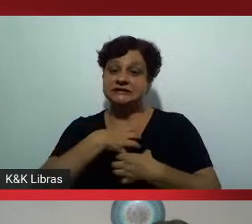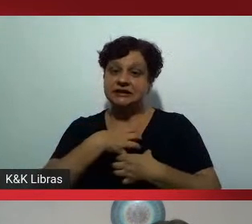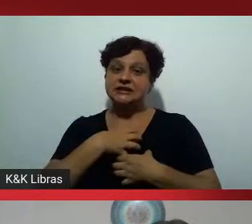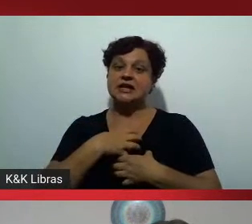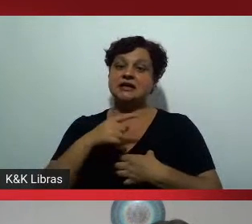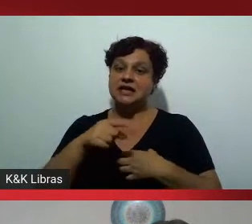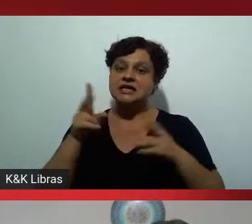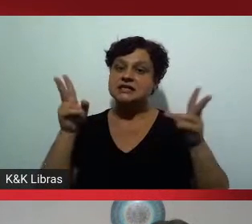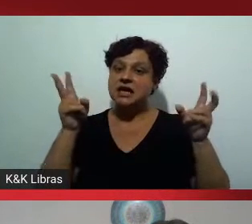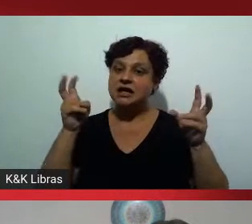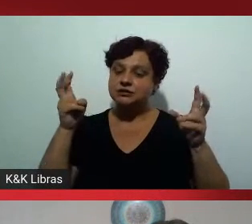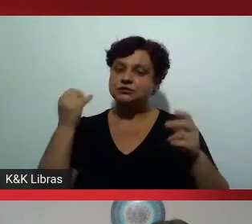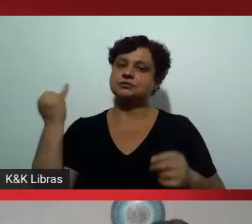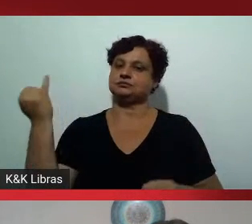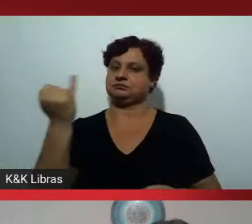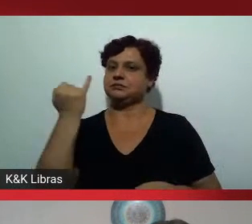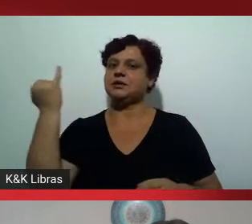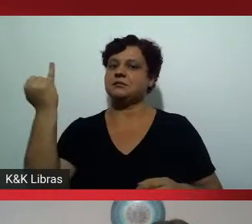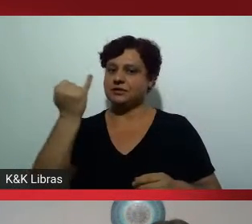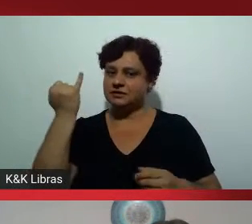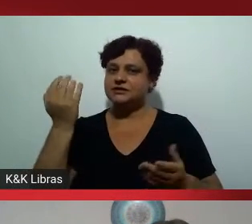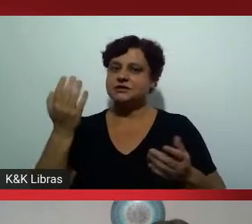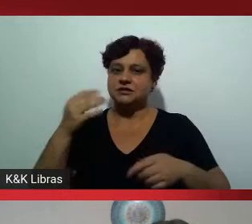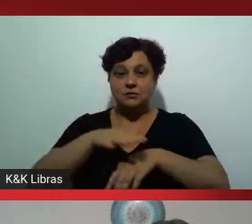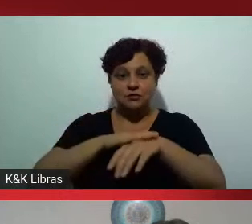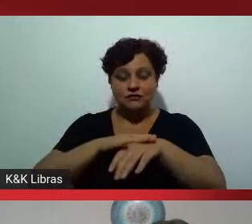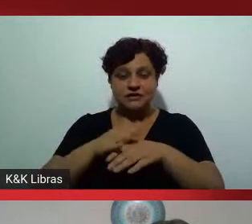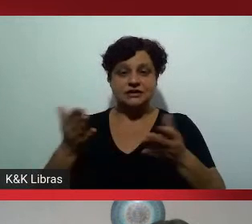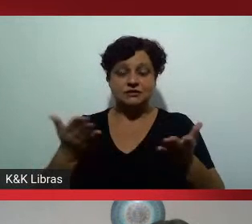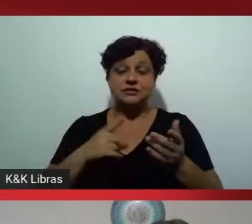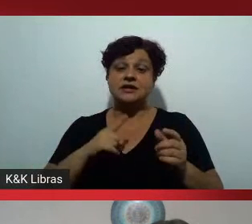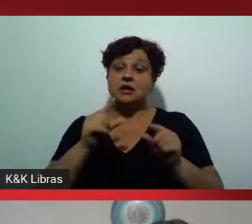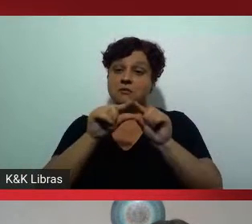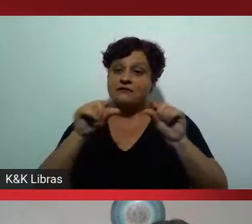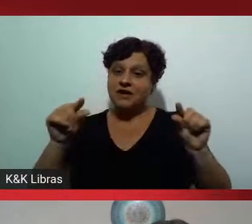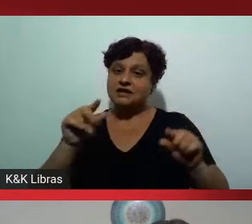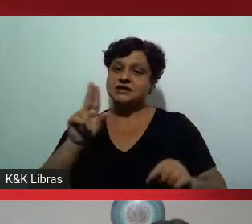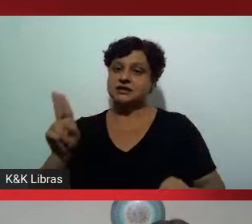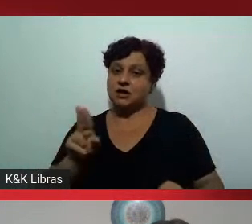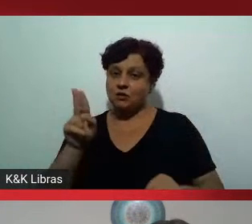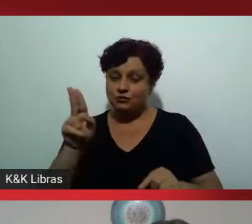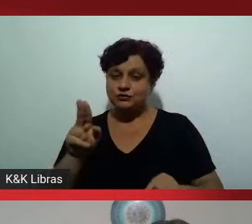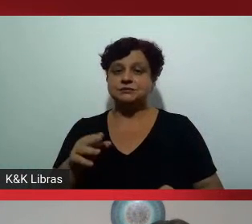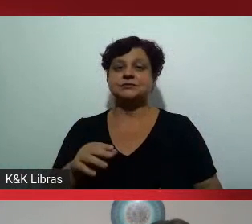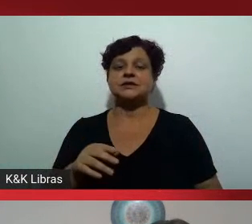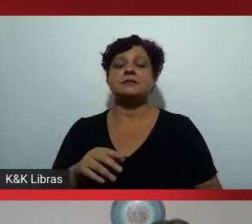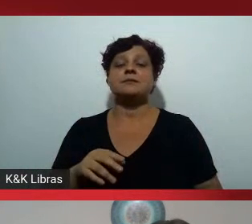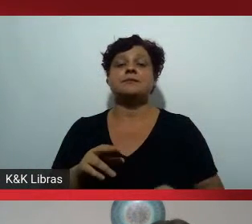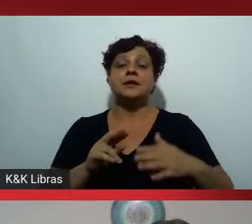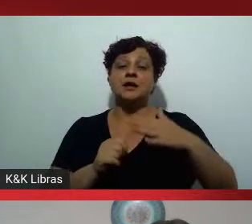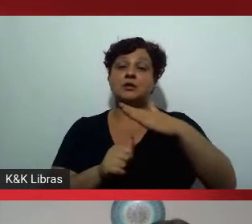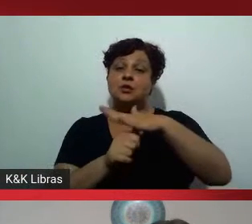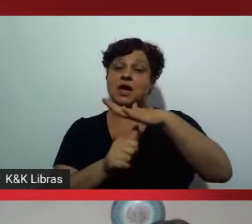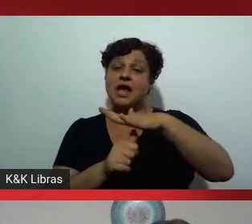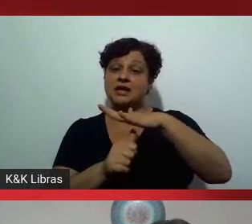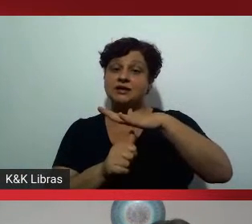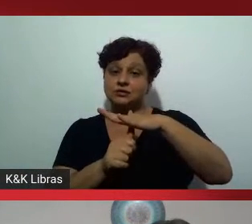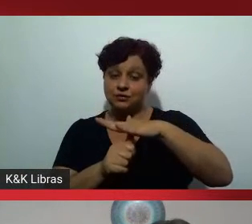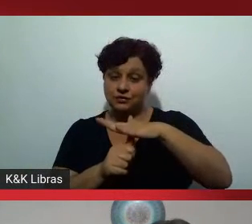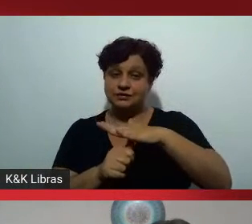mais para essa questão que está sendo debatido aqui eu tenho uma frase que eu uso eu pego emprestada do reitor